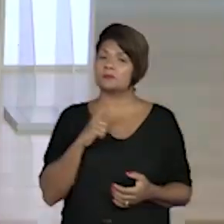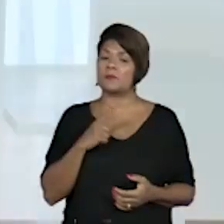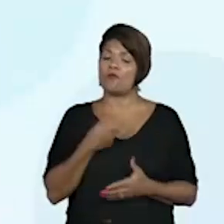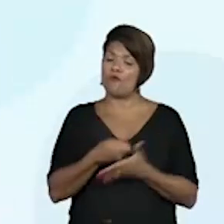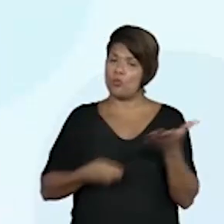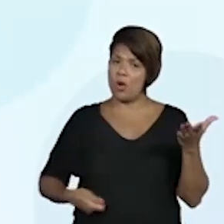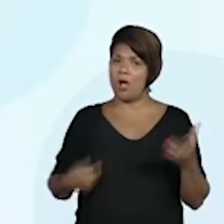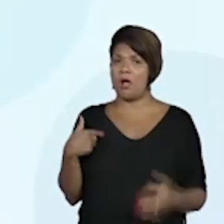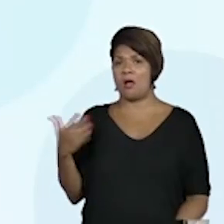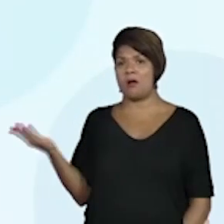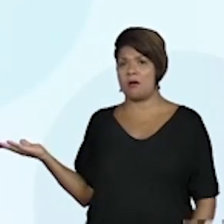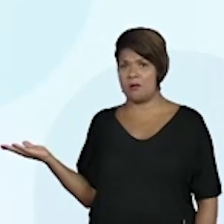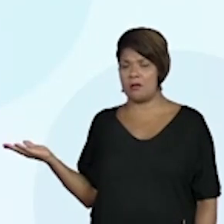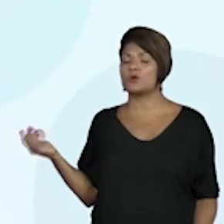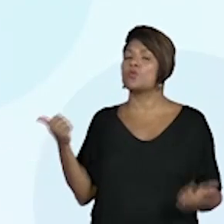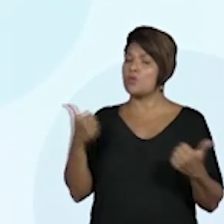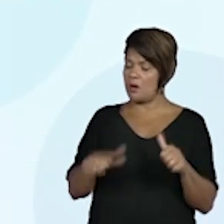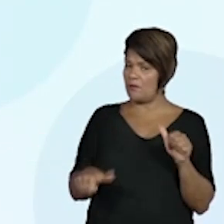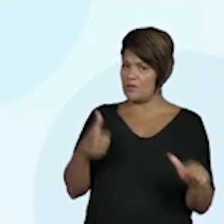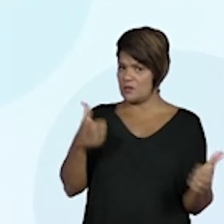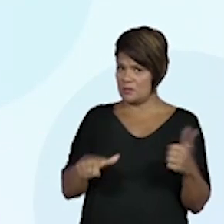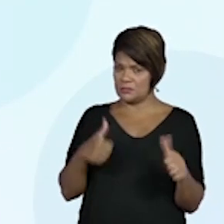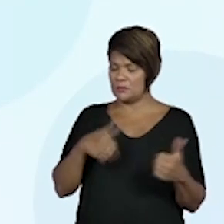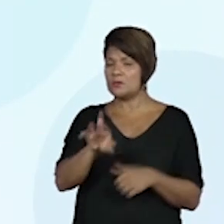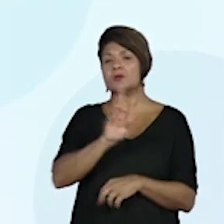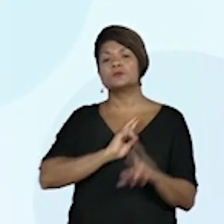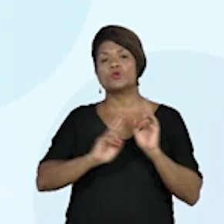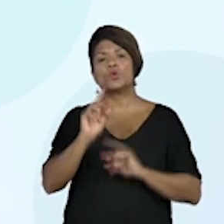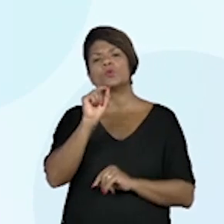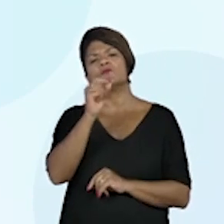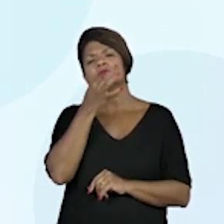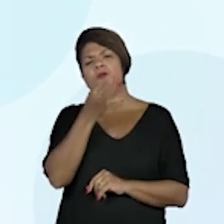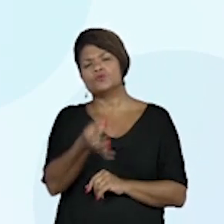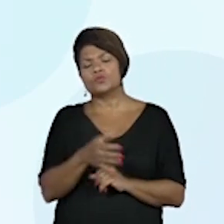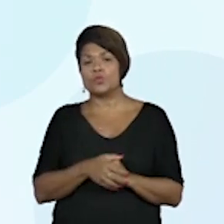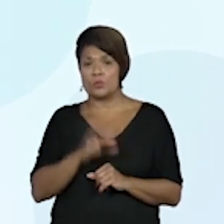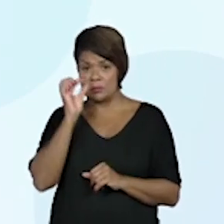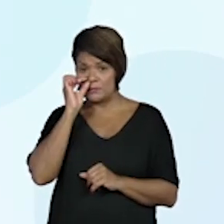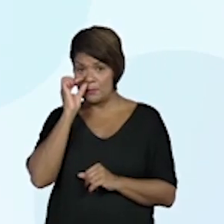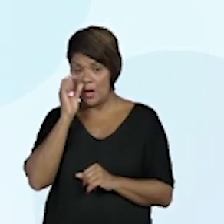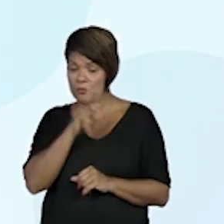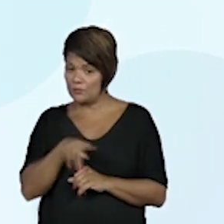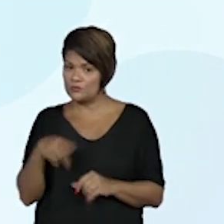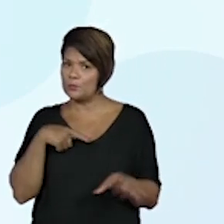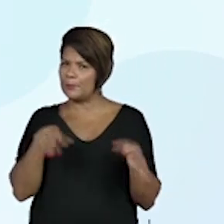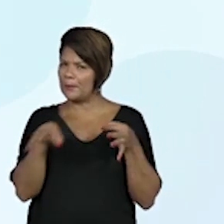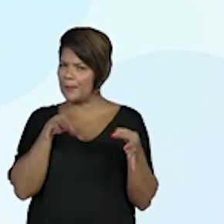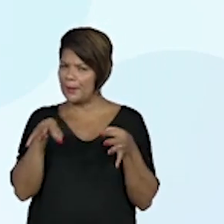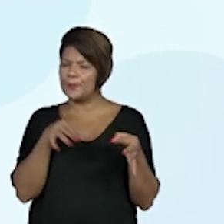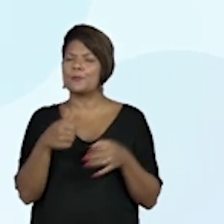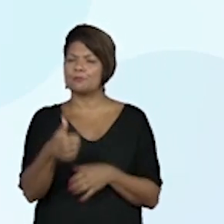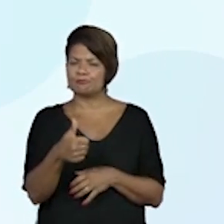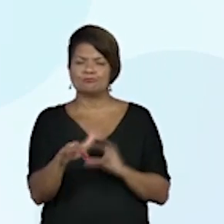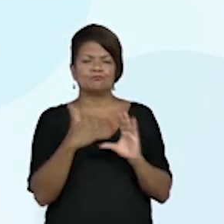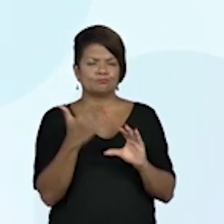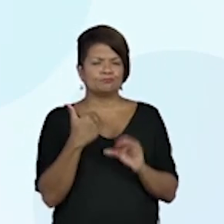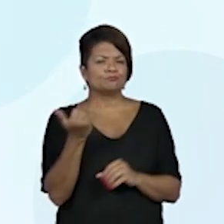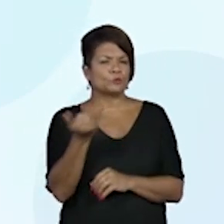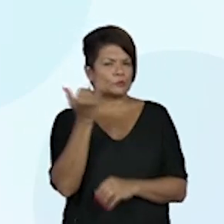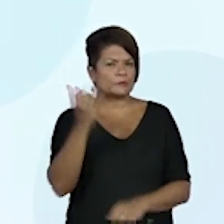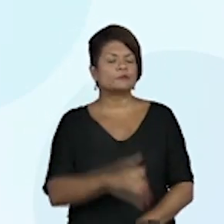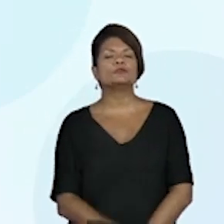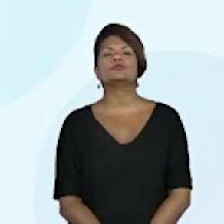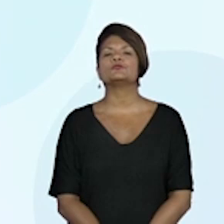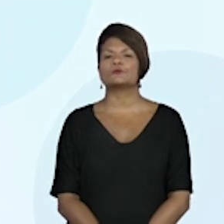na tela para vocês responderem o que vocês acharam dessa aula que o professor Seba preparou para vocês. Esse feedback é sempre muito importante.